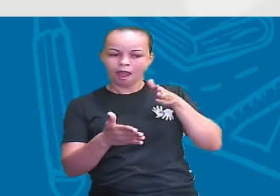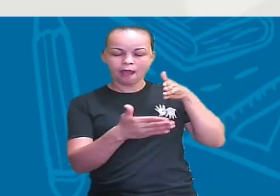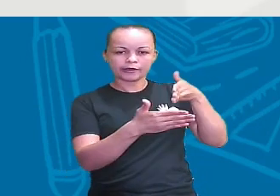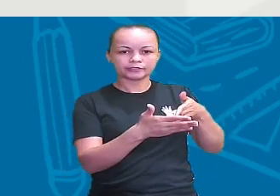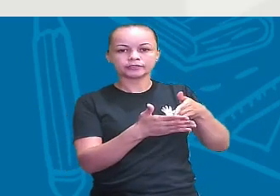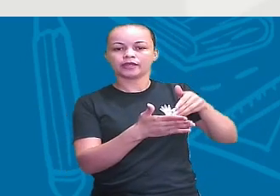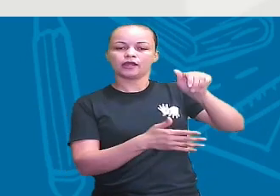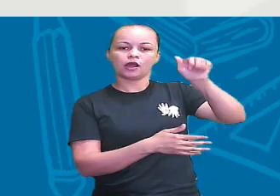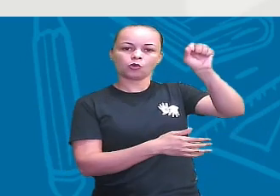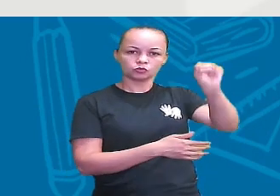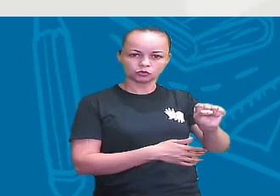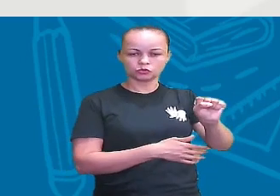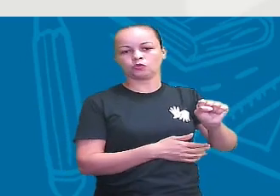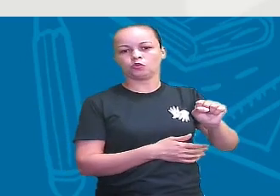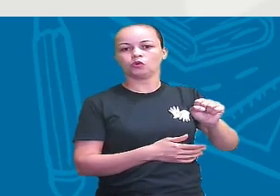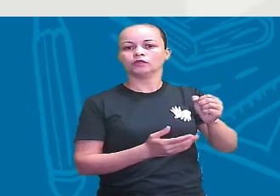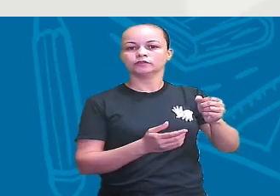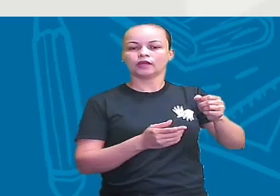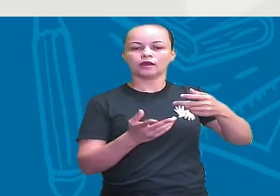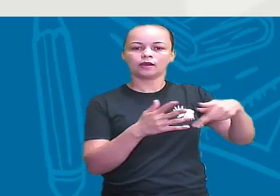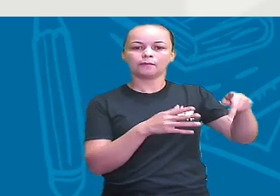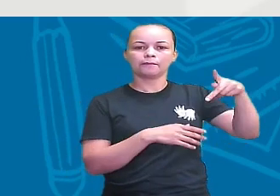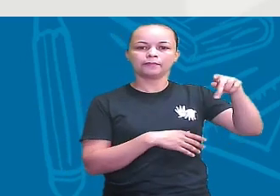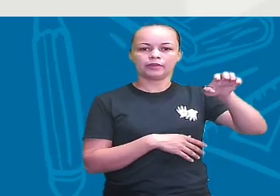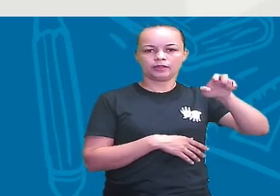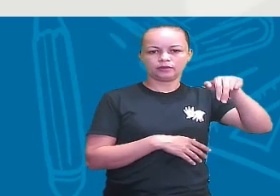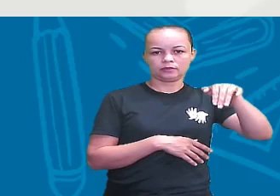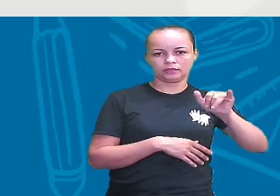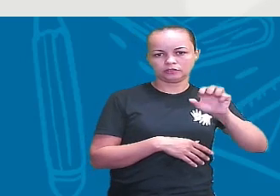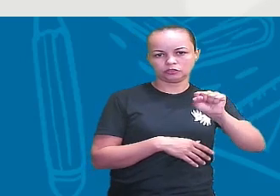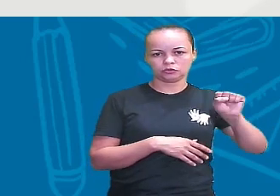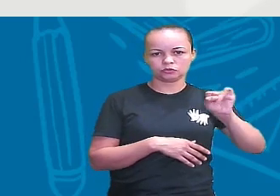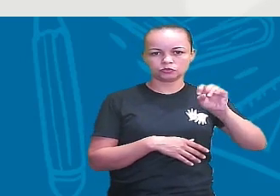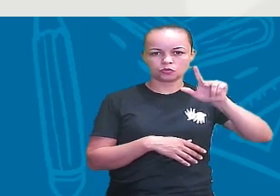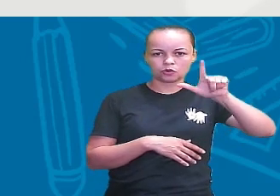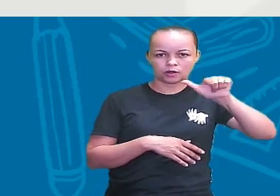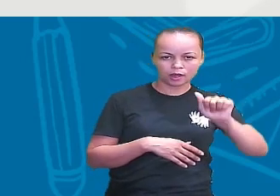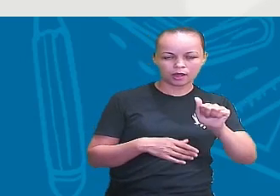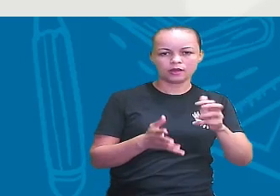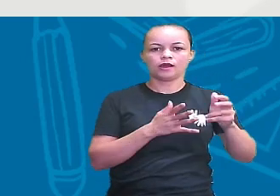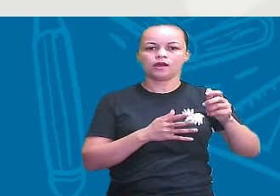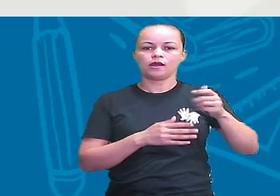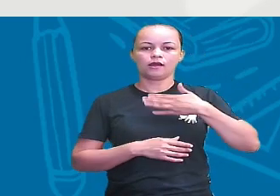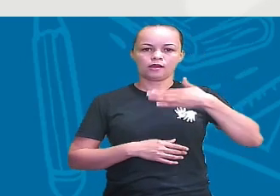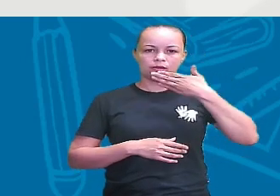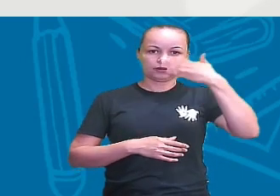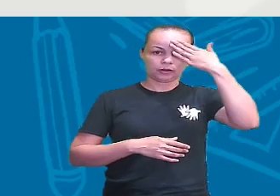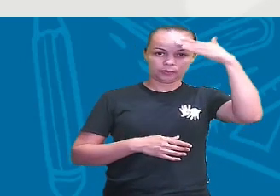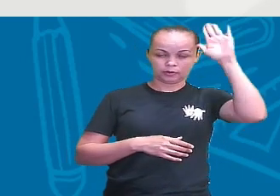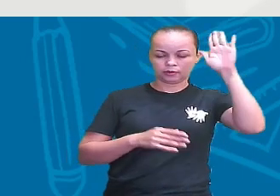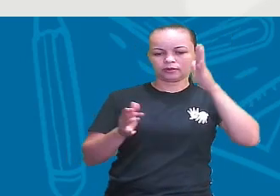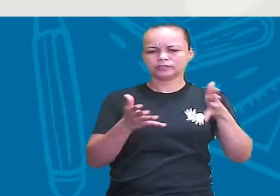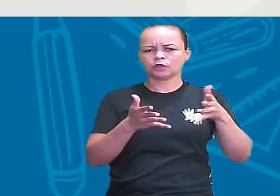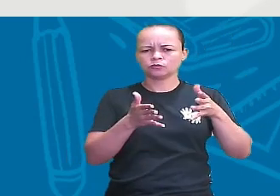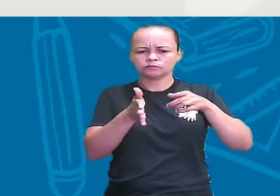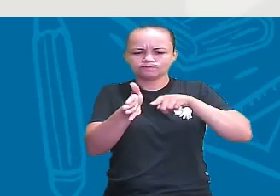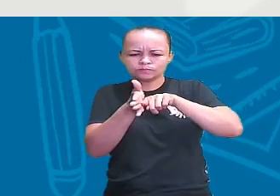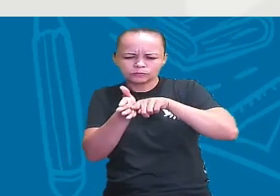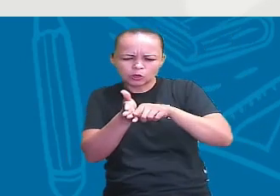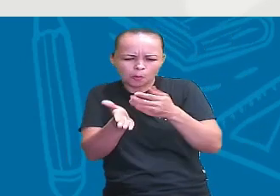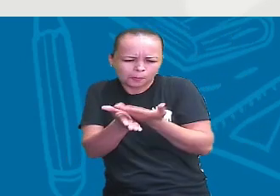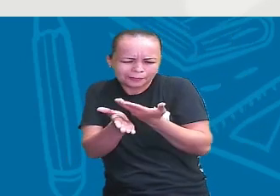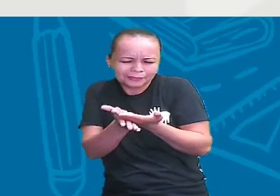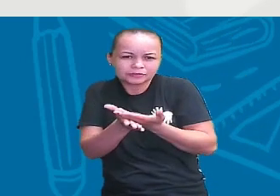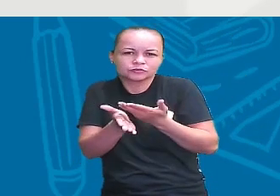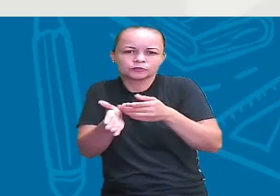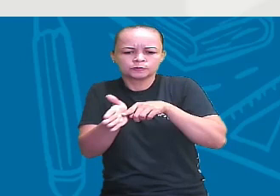Arábica, né? Então, esses movimentos, né? Que os estudiosos, eles começaram a pesquisar, foram os movimentos